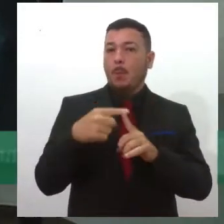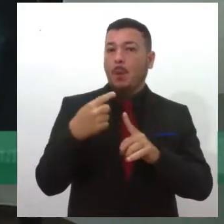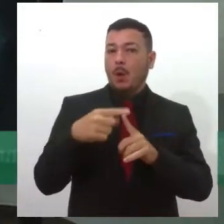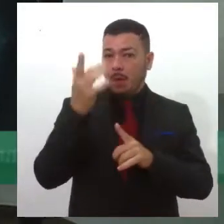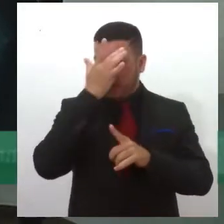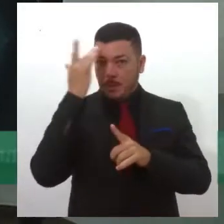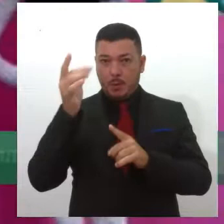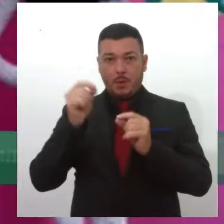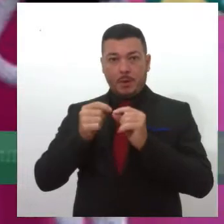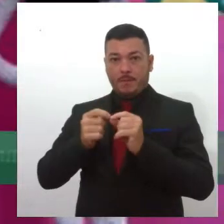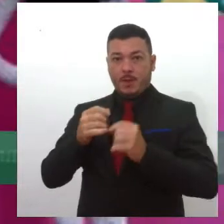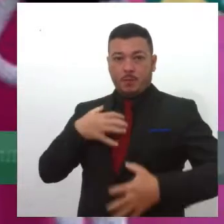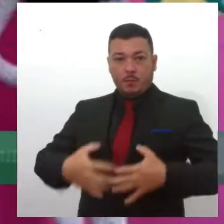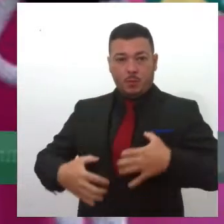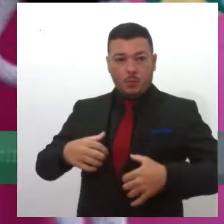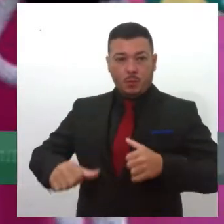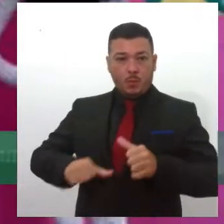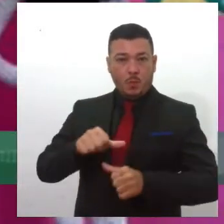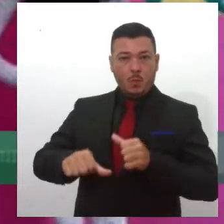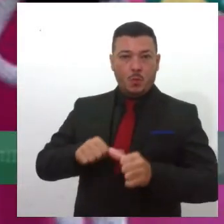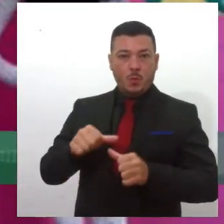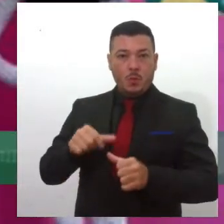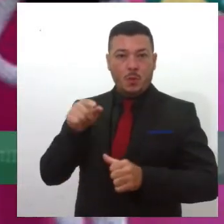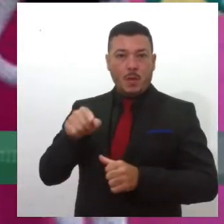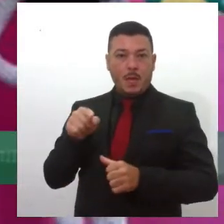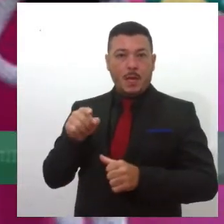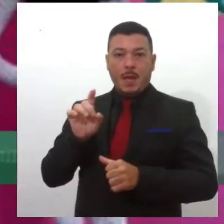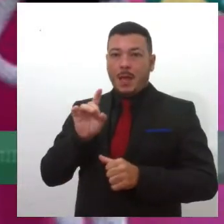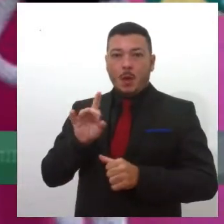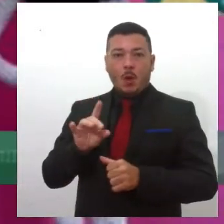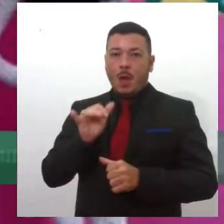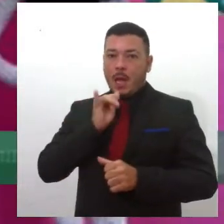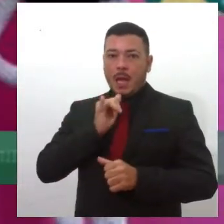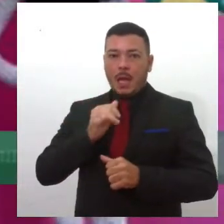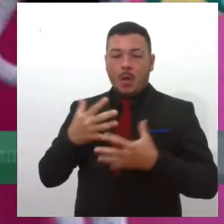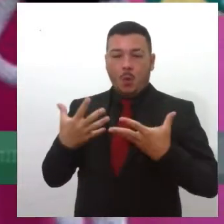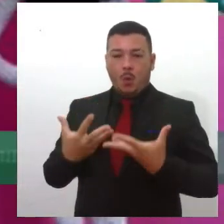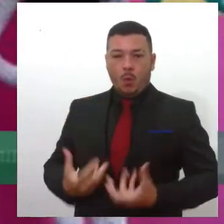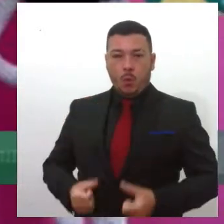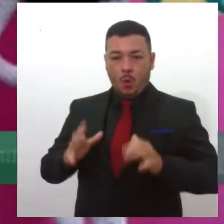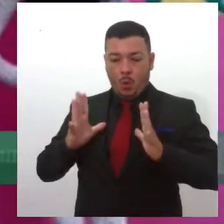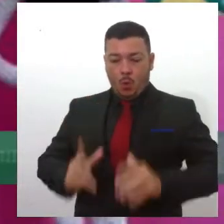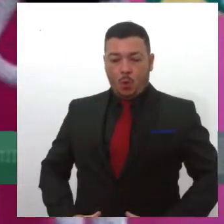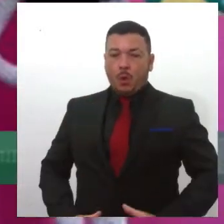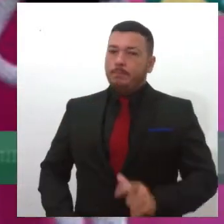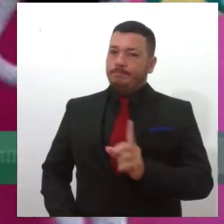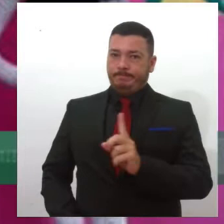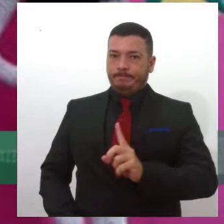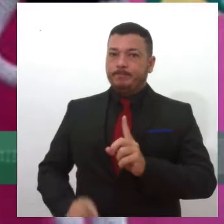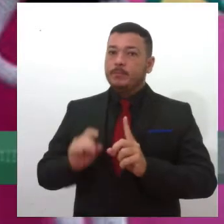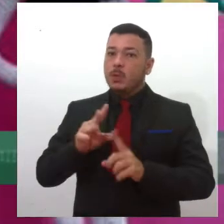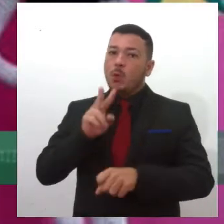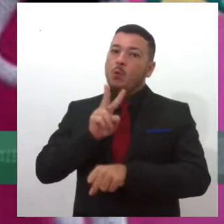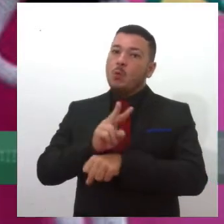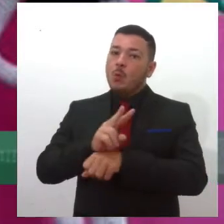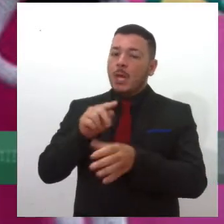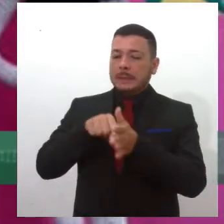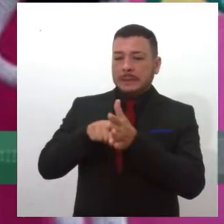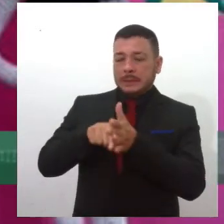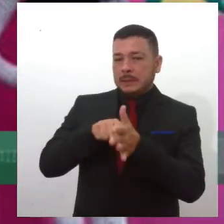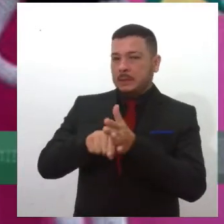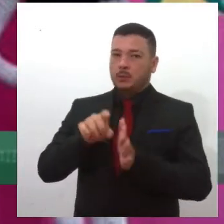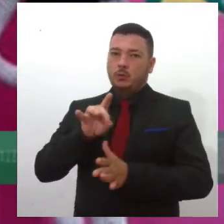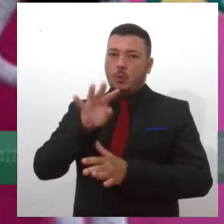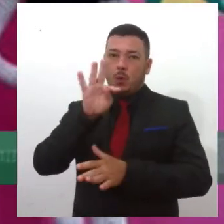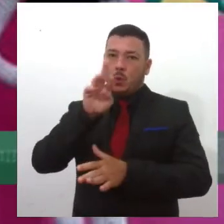que realiza um transplante, ela não está completamente curada, né? O transplante, ele é um tipo de tratamento. Então, a